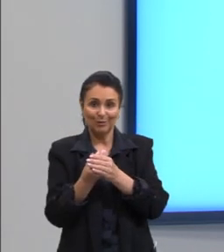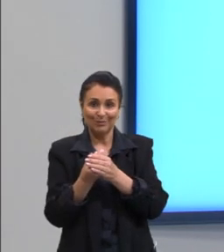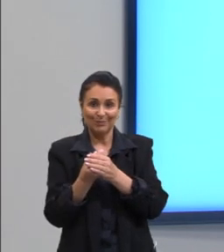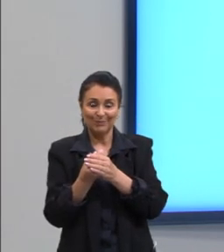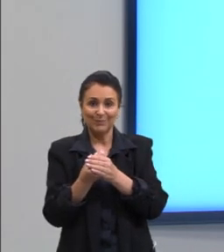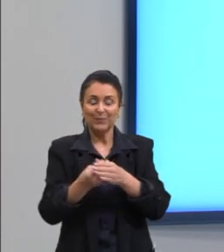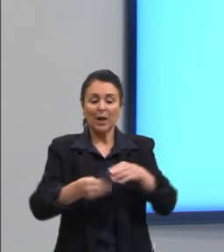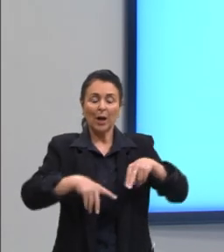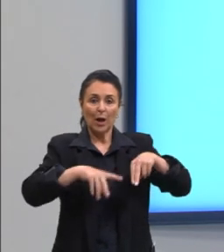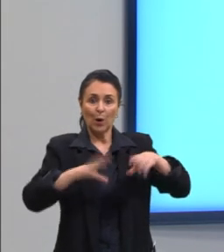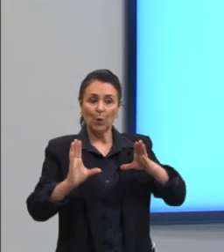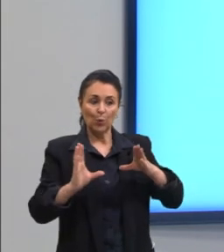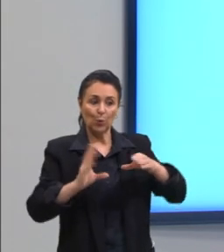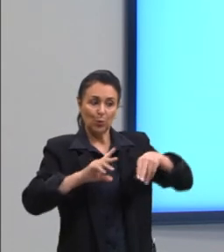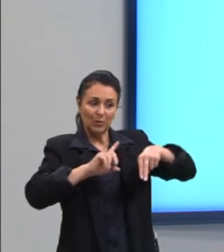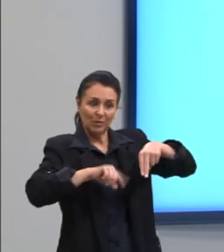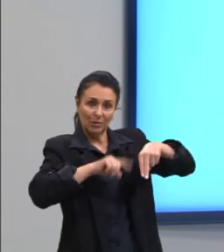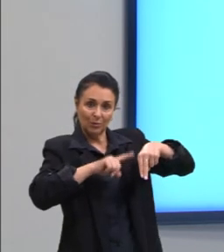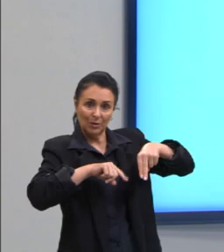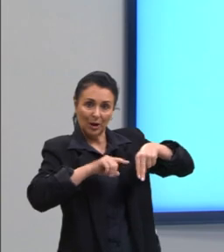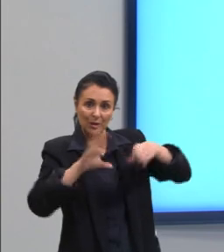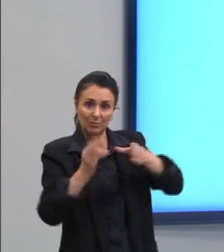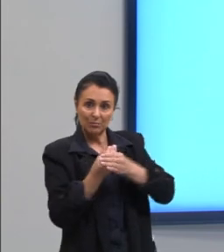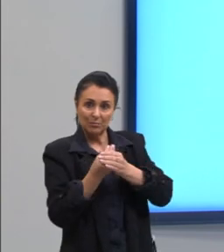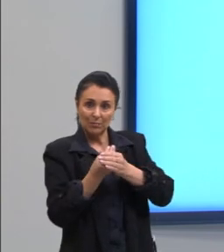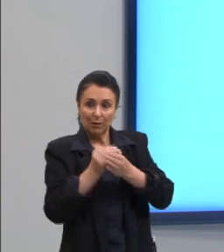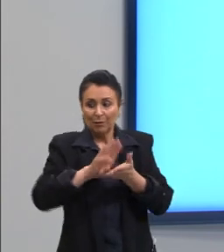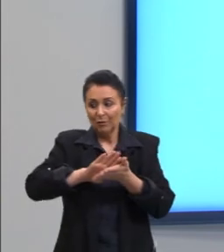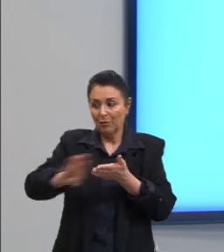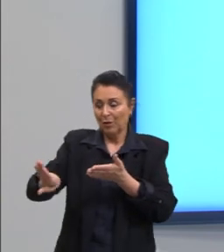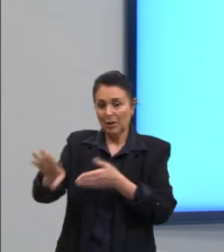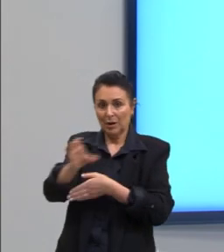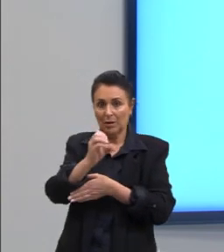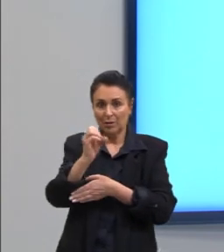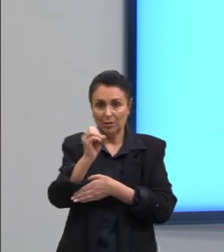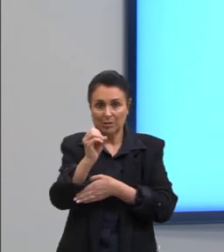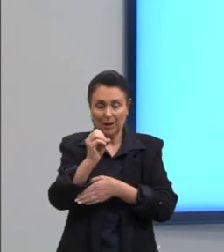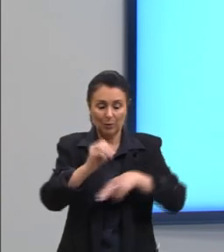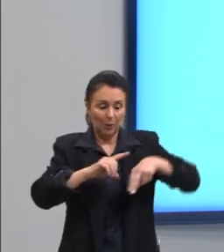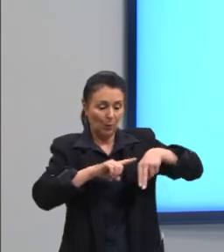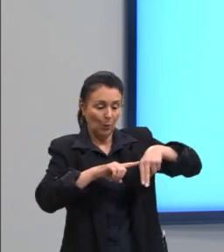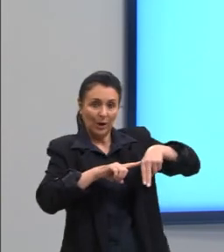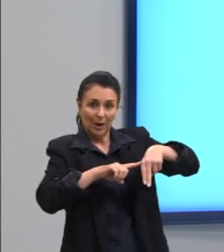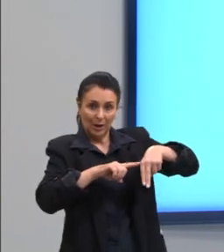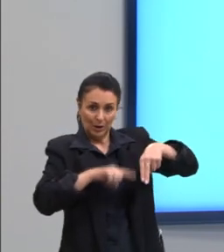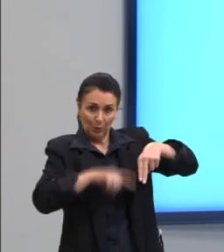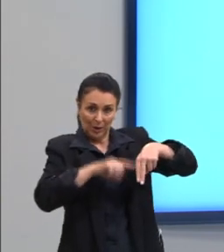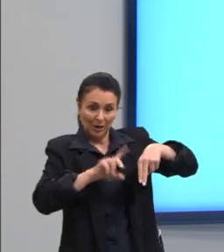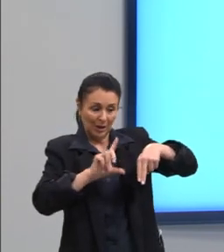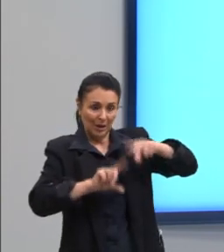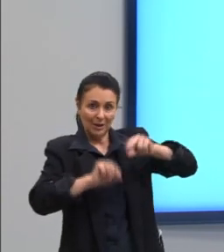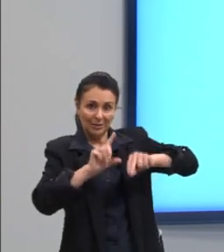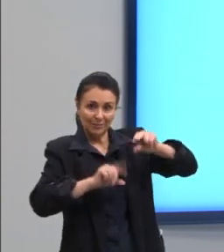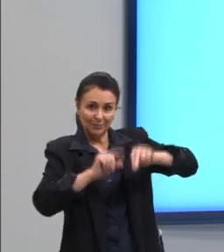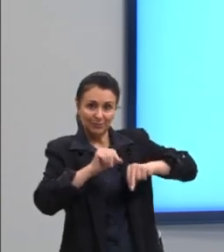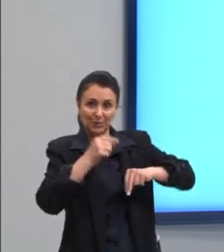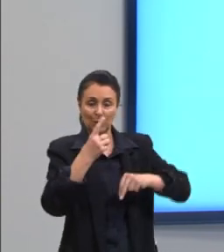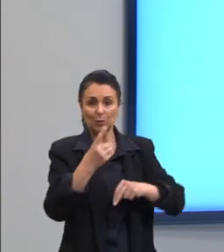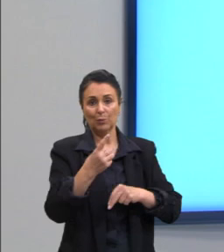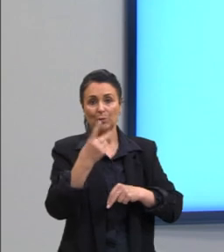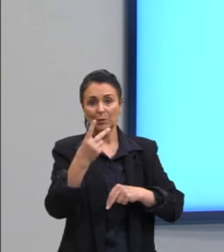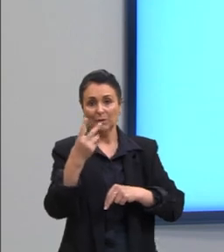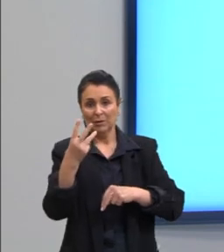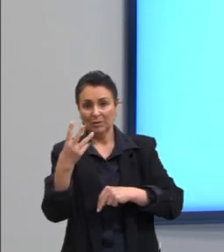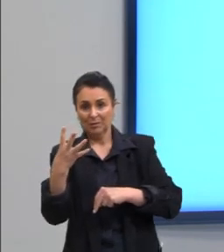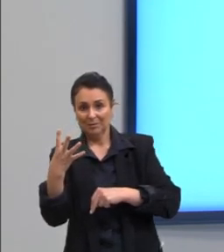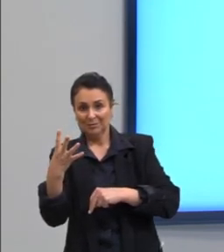conjunto dos naturais, no entanto, sem o zero, então, N asterisco igual, começa em um, dois, três, quatro, e